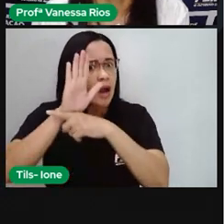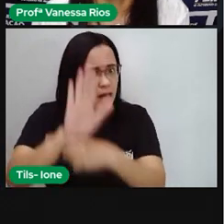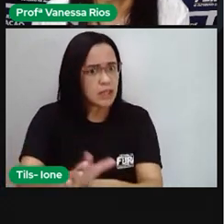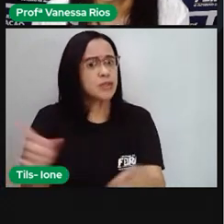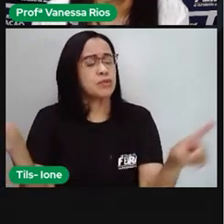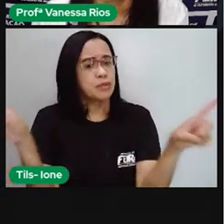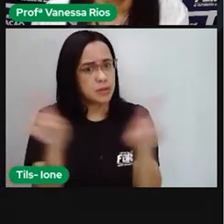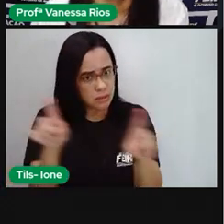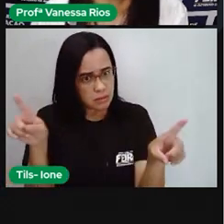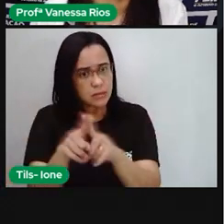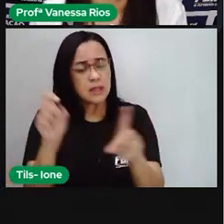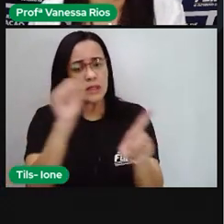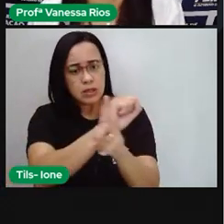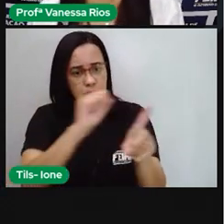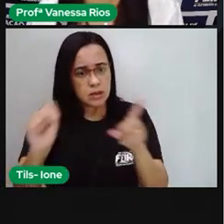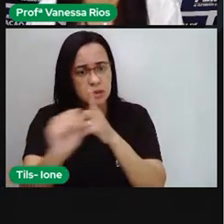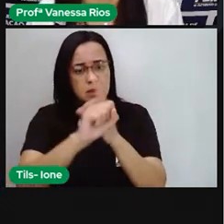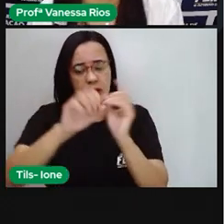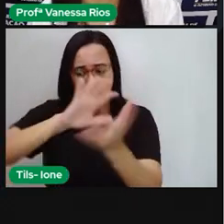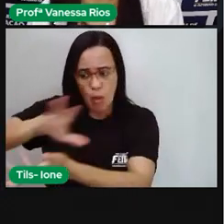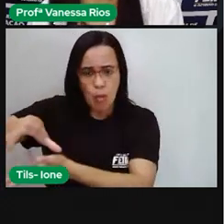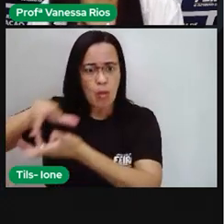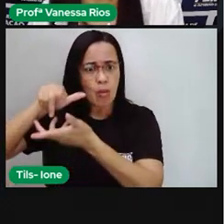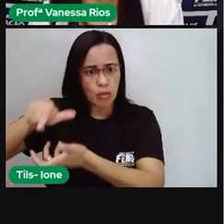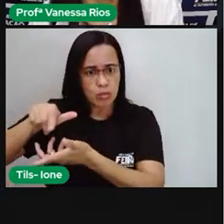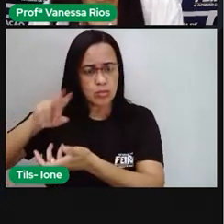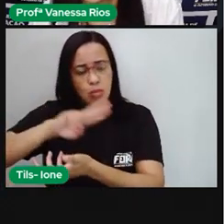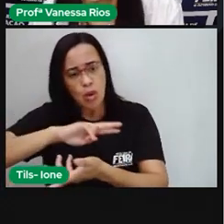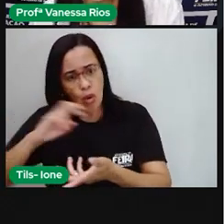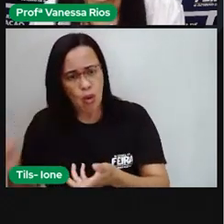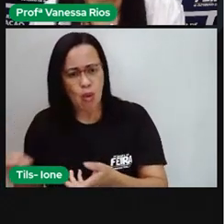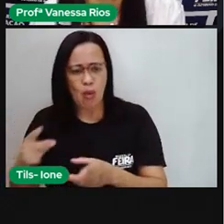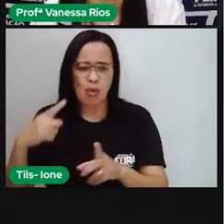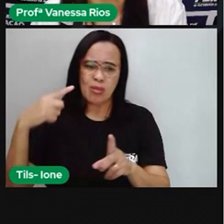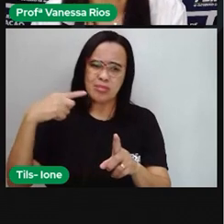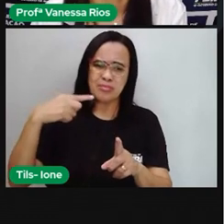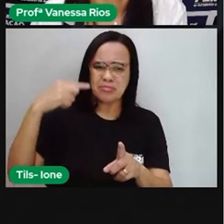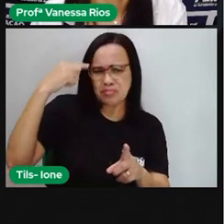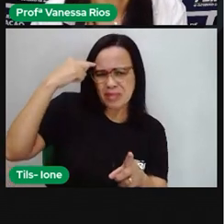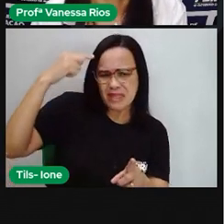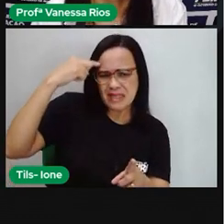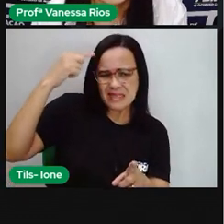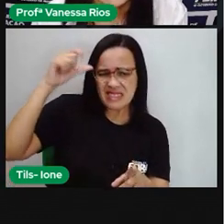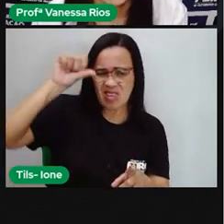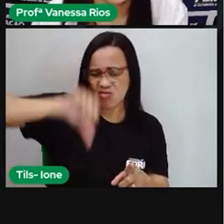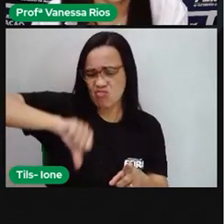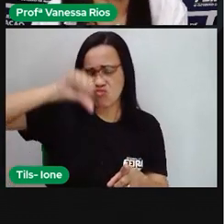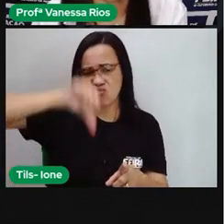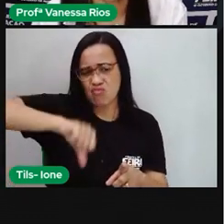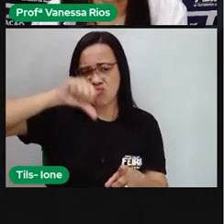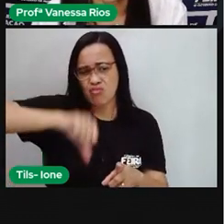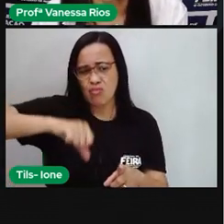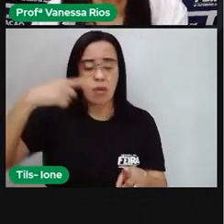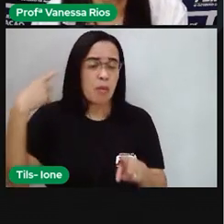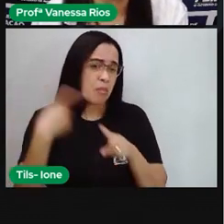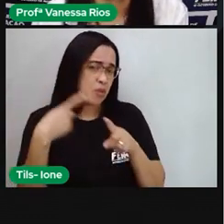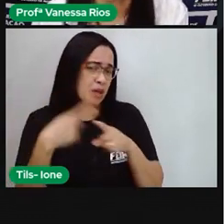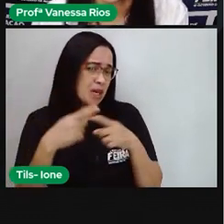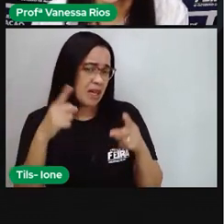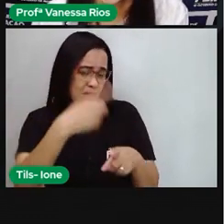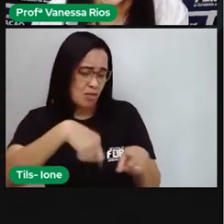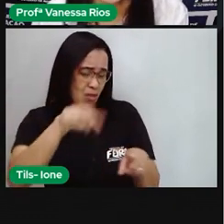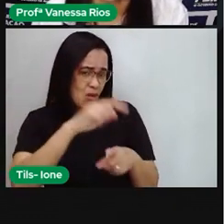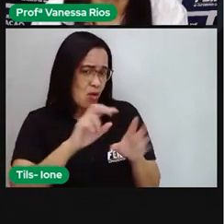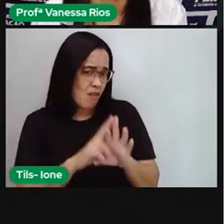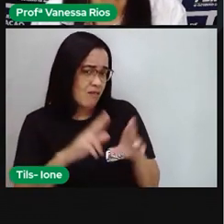o nosso mundo? Ou você já tem aí um pensamento negativo em relação a sermos tão diferentes? Como é que